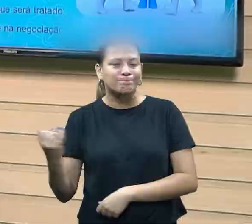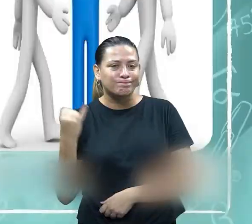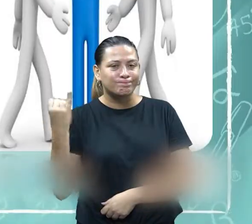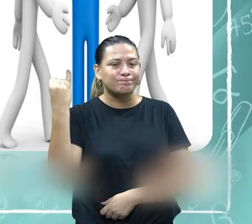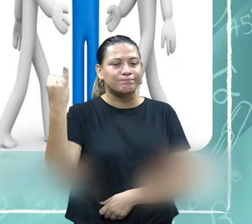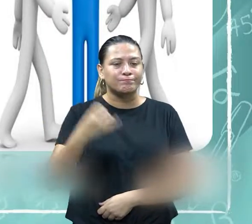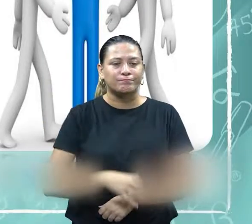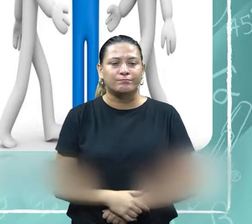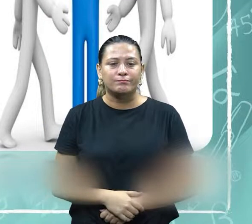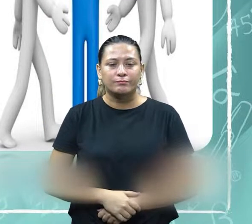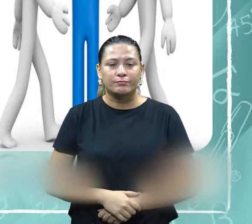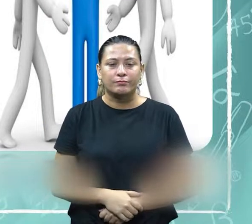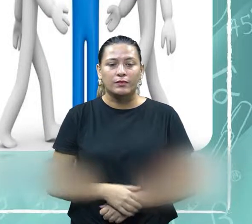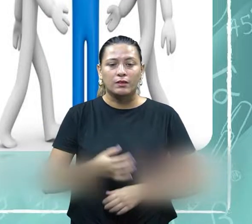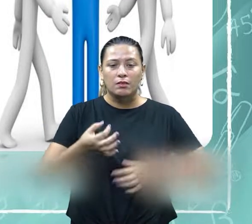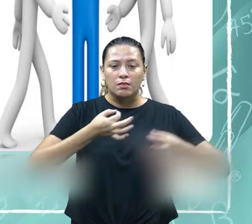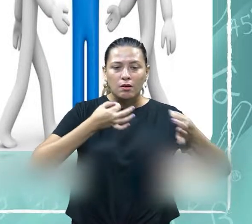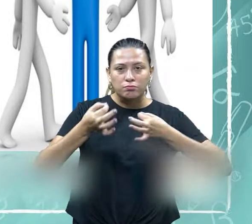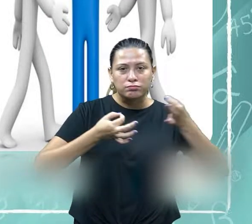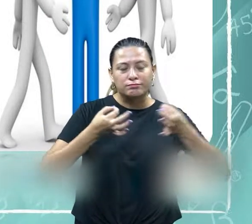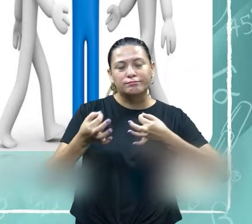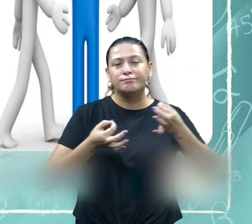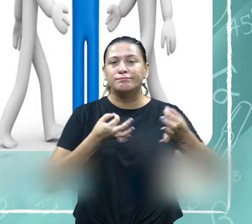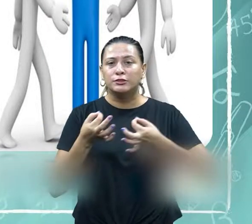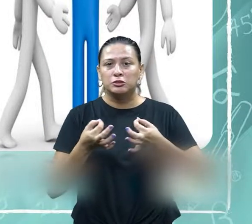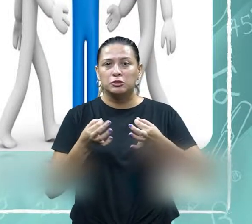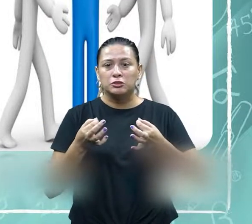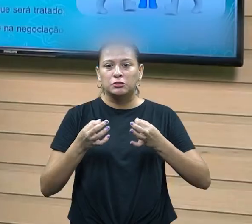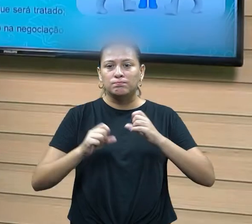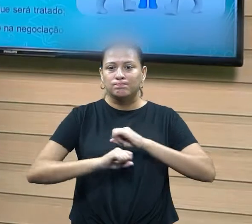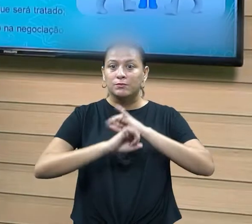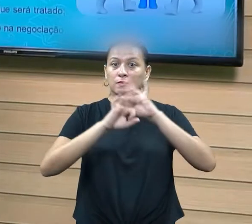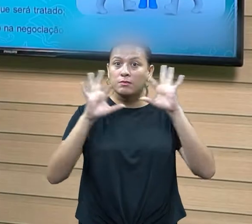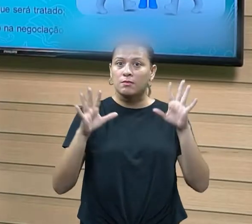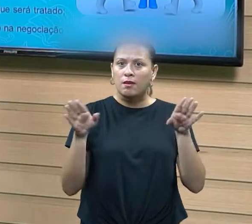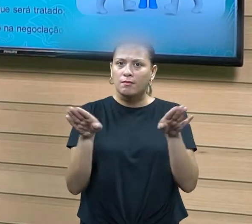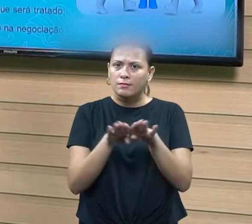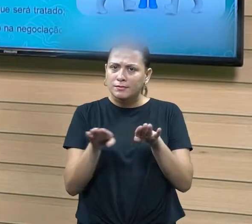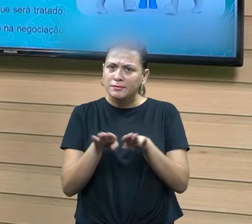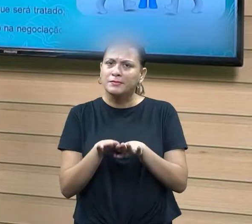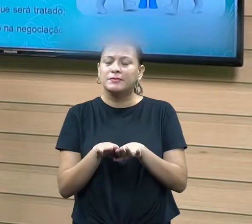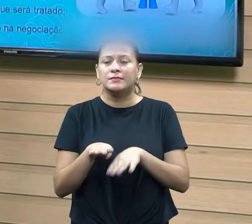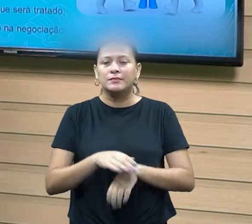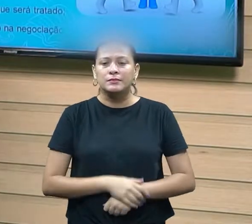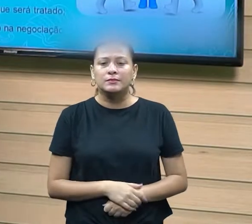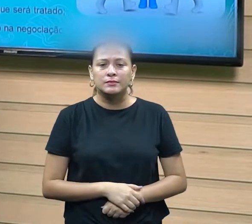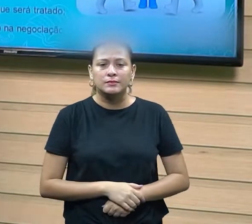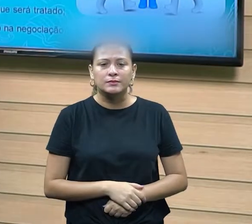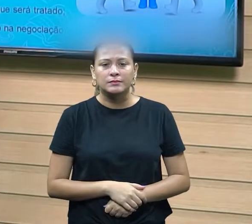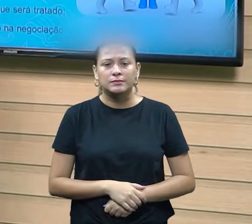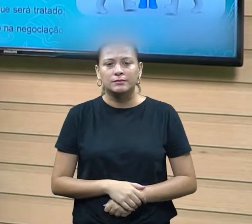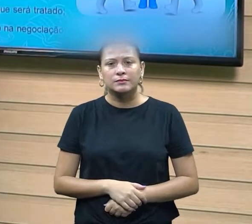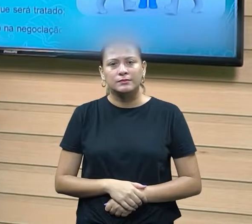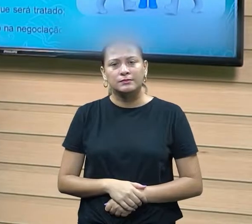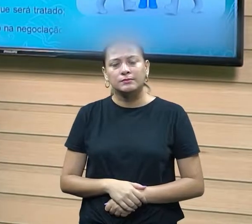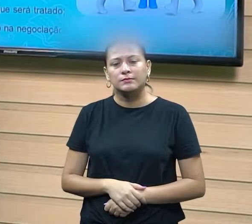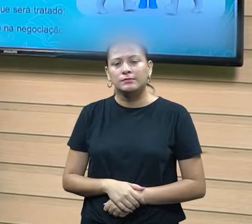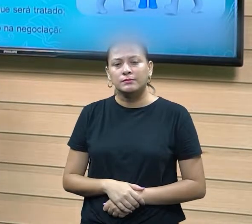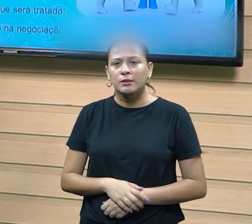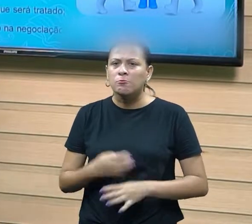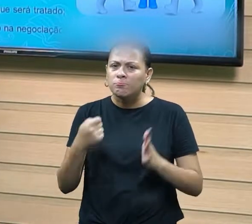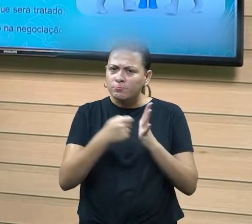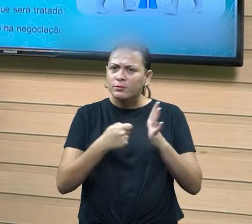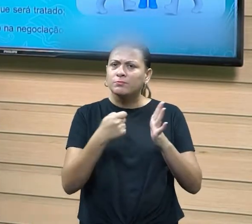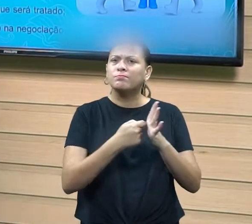né, então, ter clareza nos argumentos, ser convincente, ou seja, quando eu vou negociar os meus argumentos, repara a questão da lógica que ela